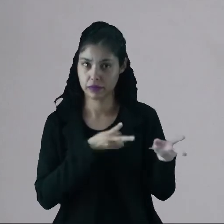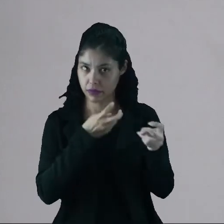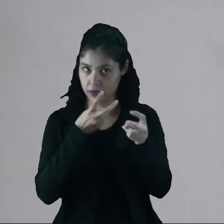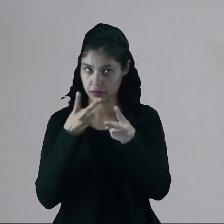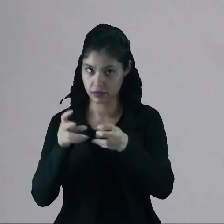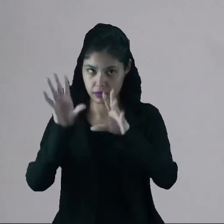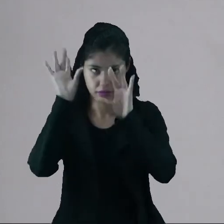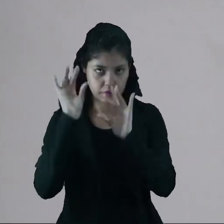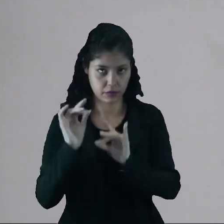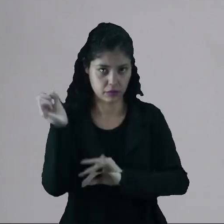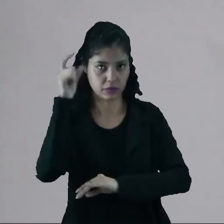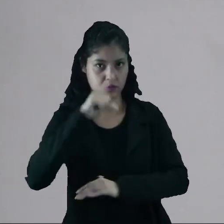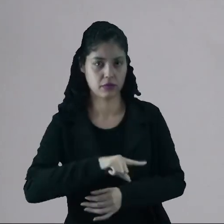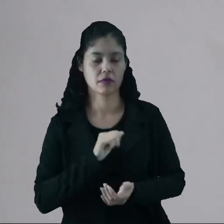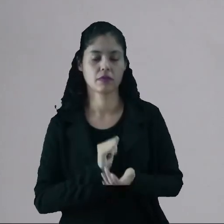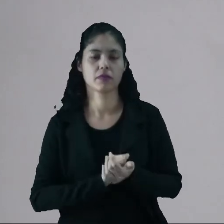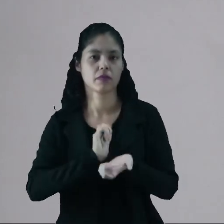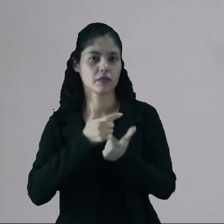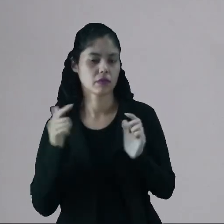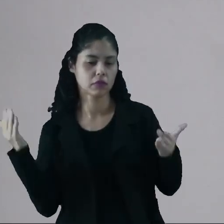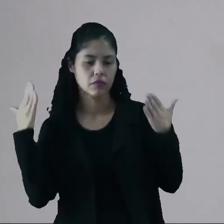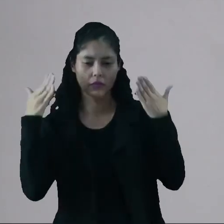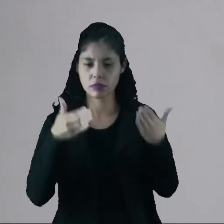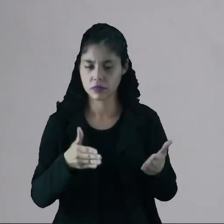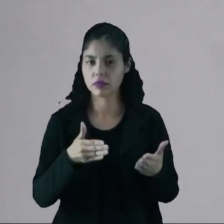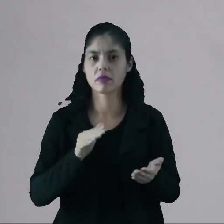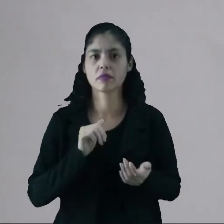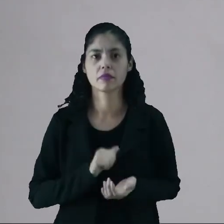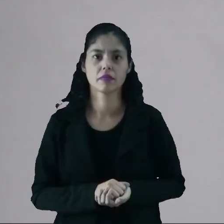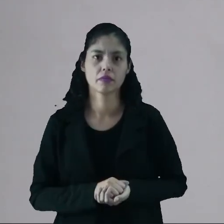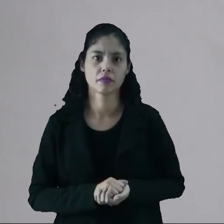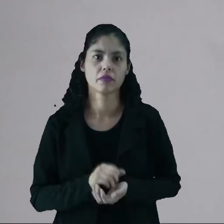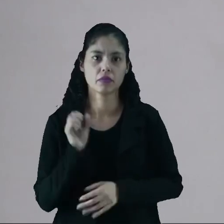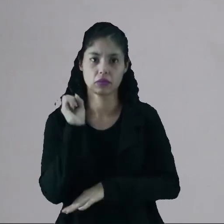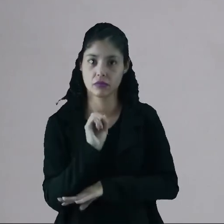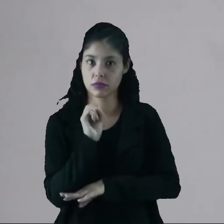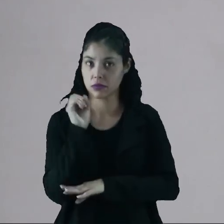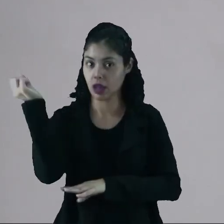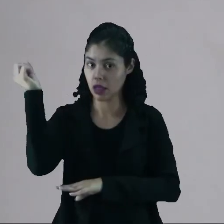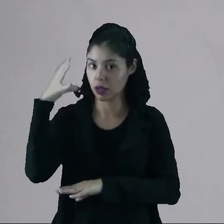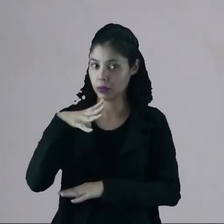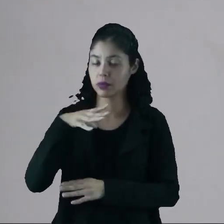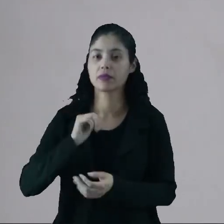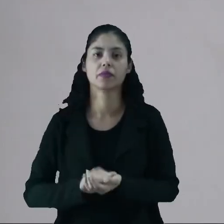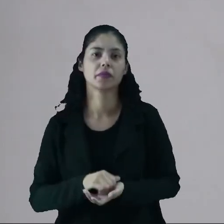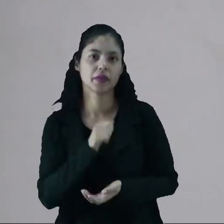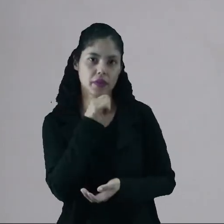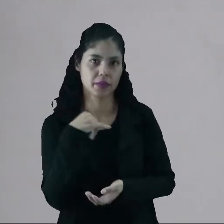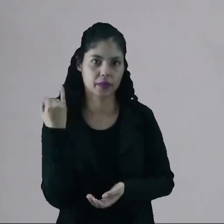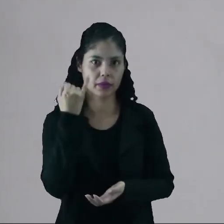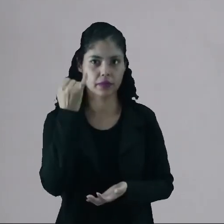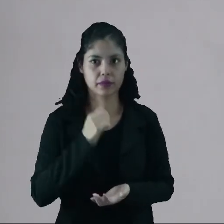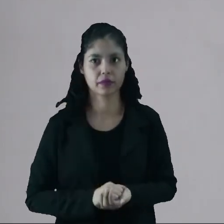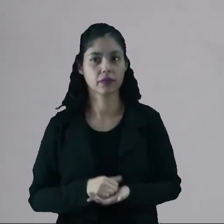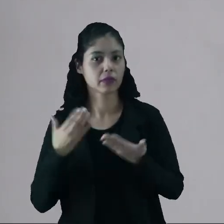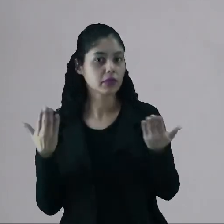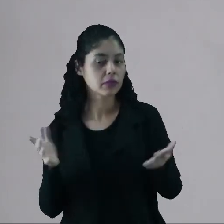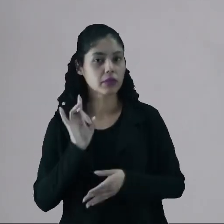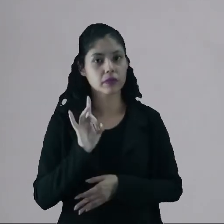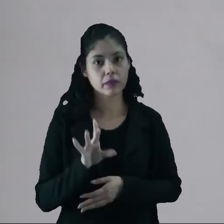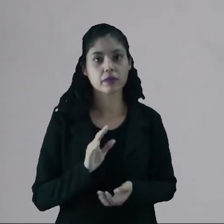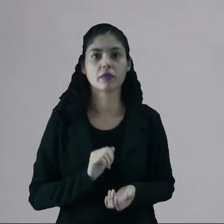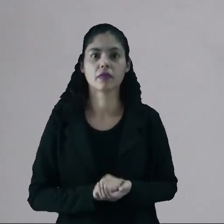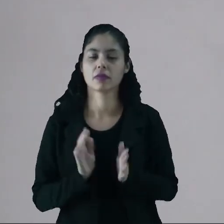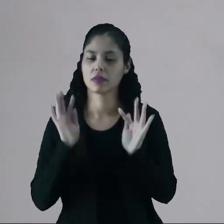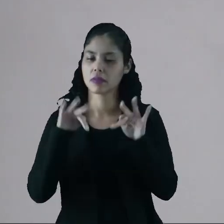observar essa luz. Então o grande foco do impressionismo é a luz. Ela é importante. Gente, por